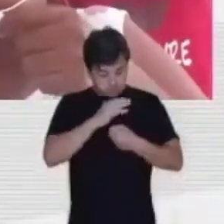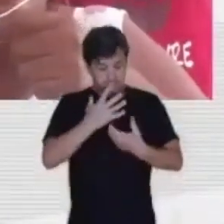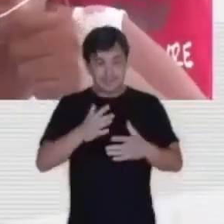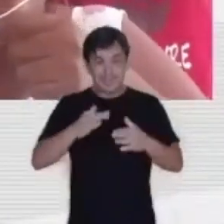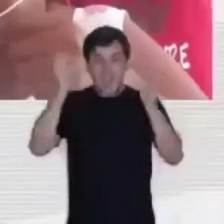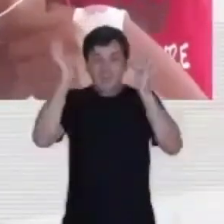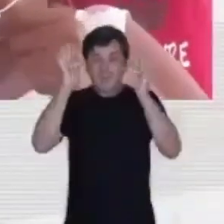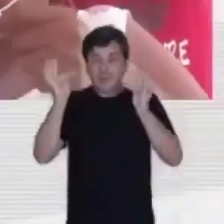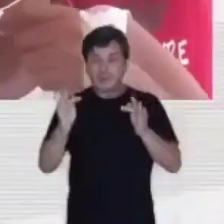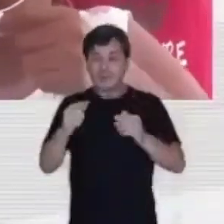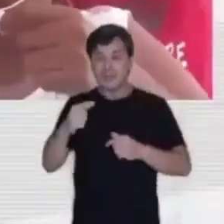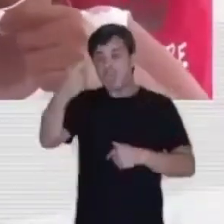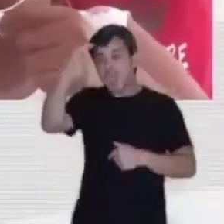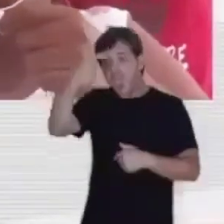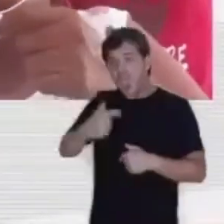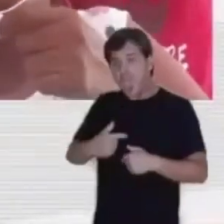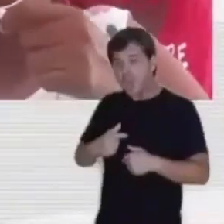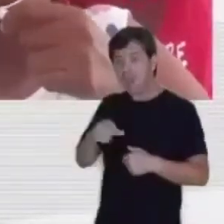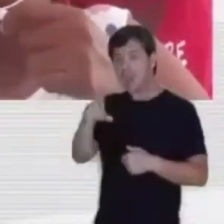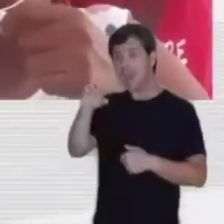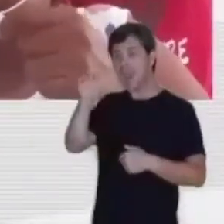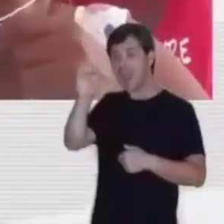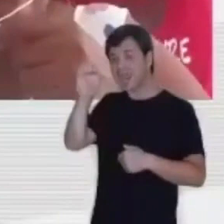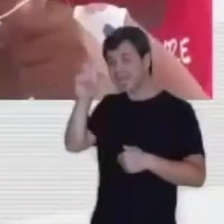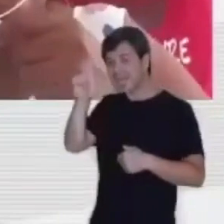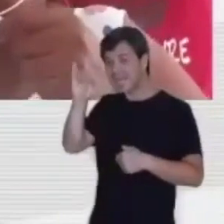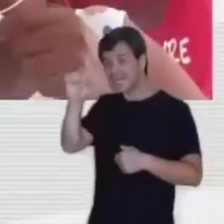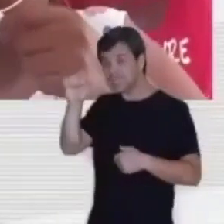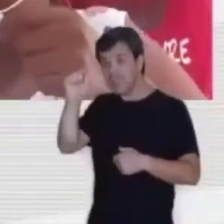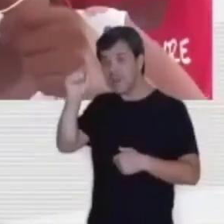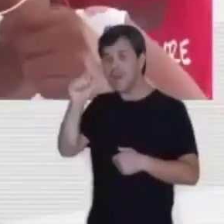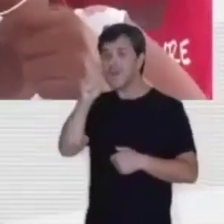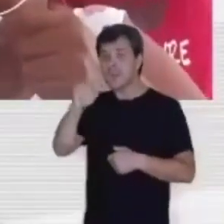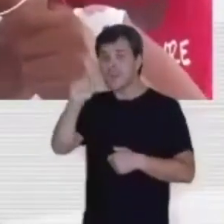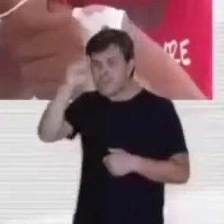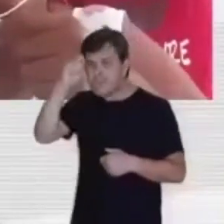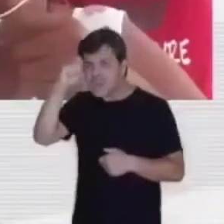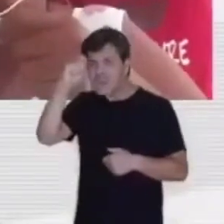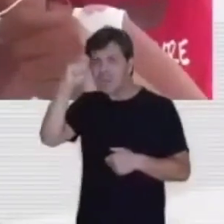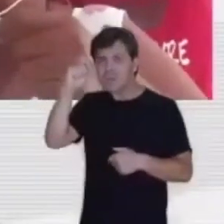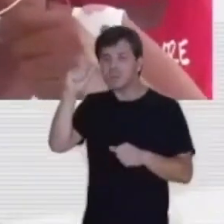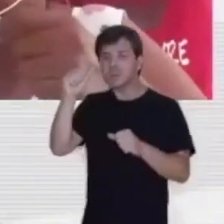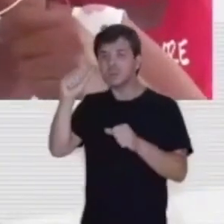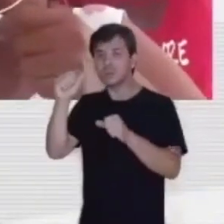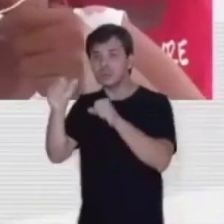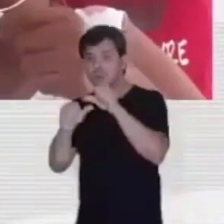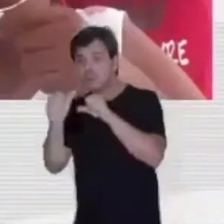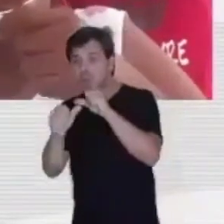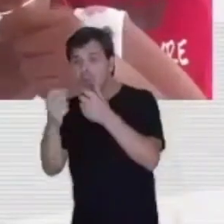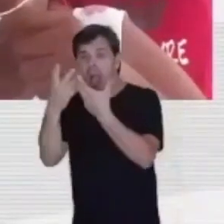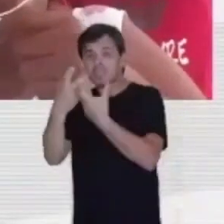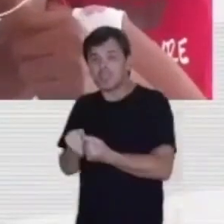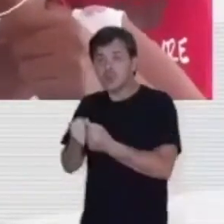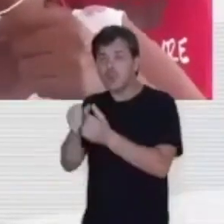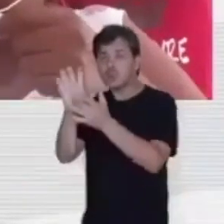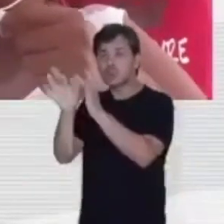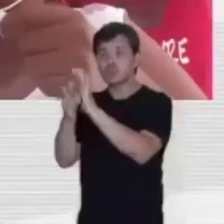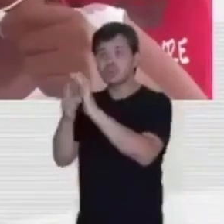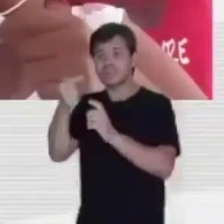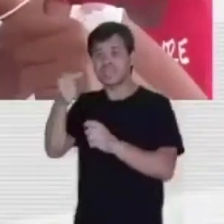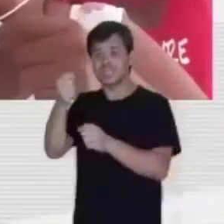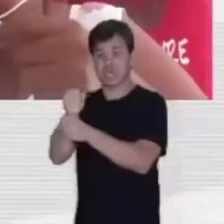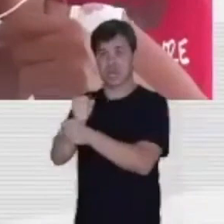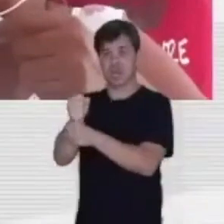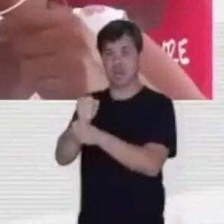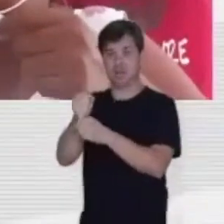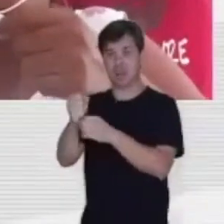alegria que eu, Elisabeth Pereira, uma mulher preta que se converteu ao Senhor Jesus aos 17 anos de idade,